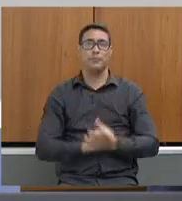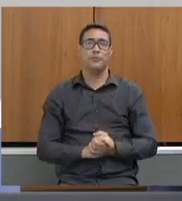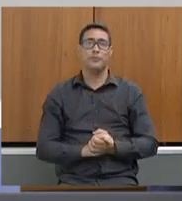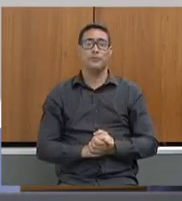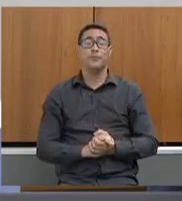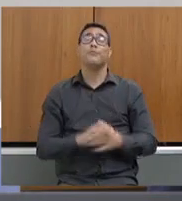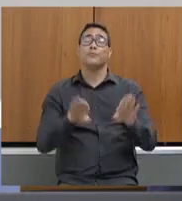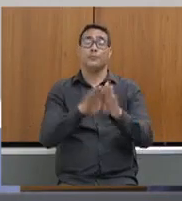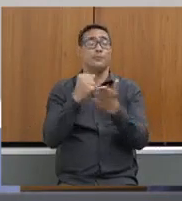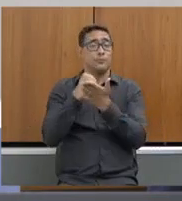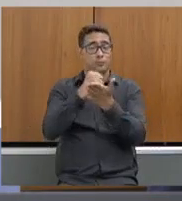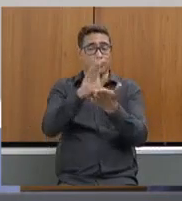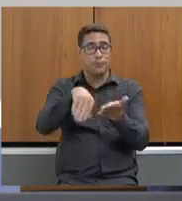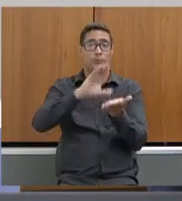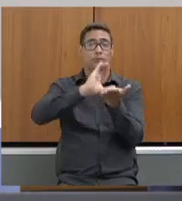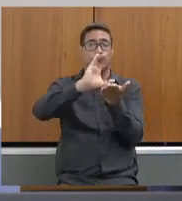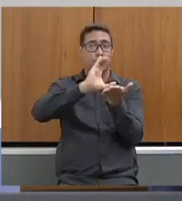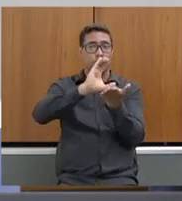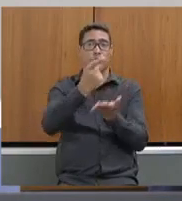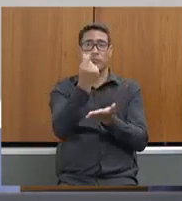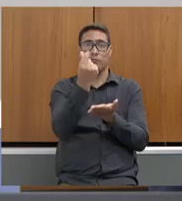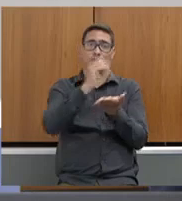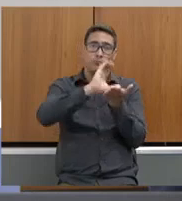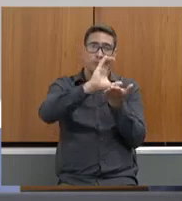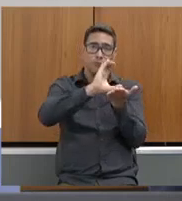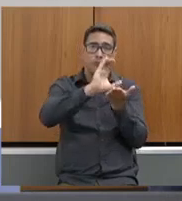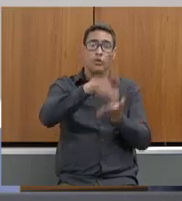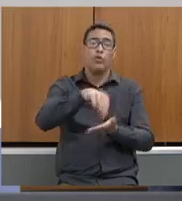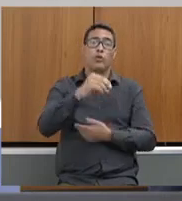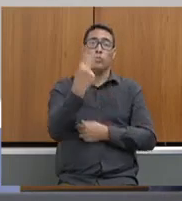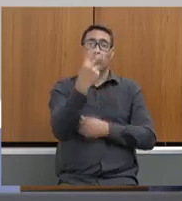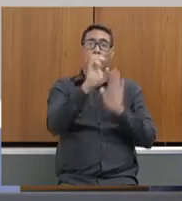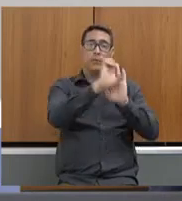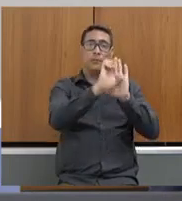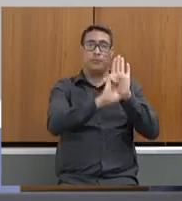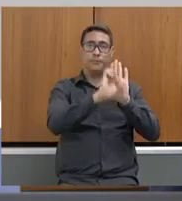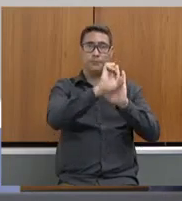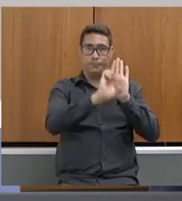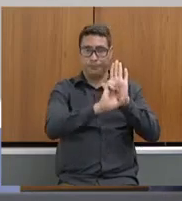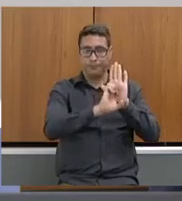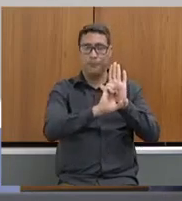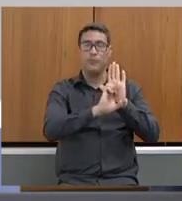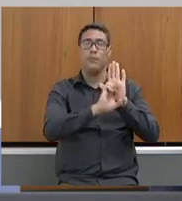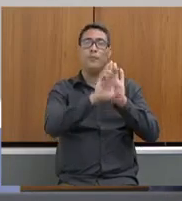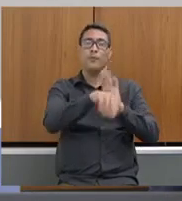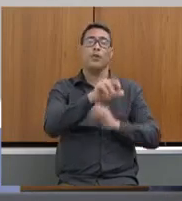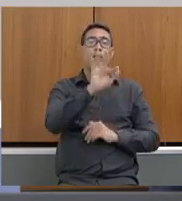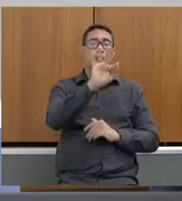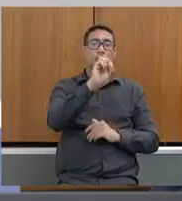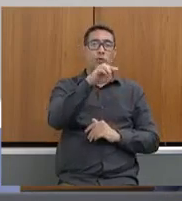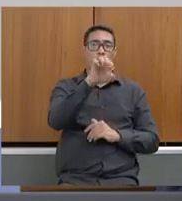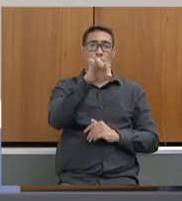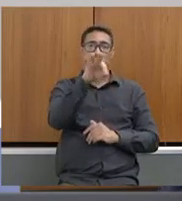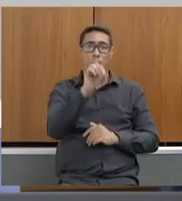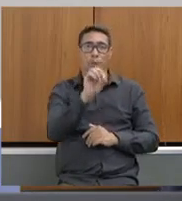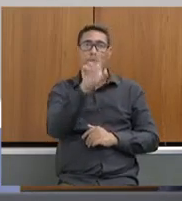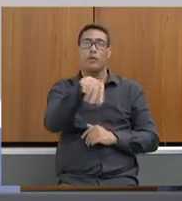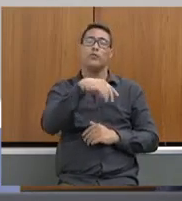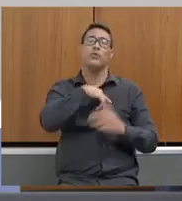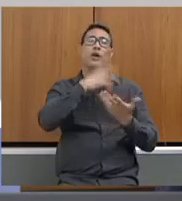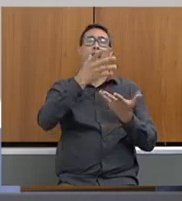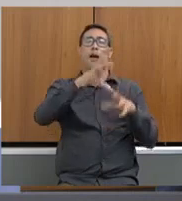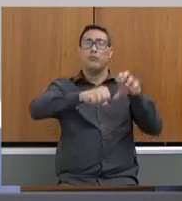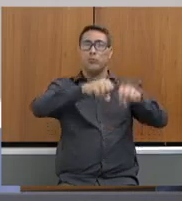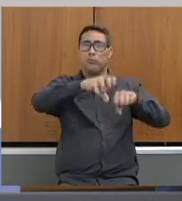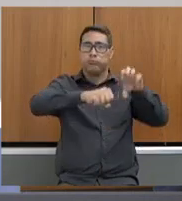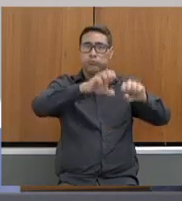Apoiamos financeiramente também, através de dois editais, o fomento à reciclagem, coleta